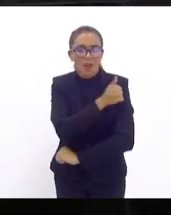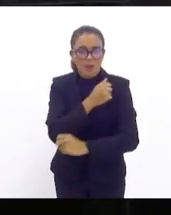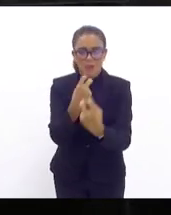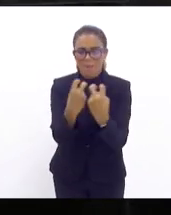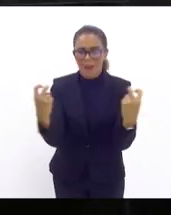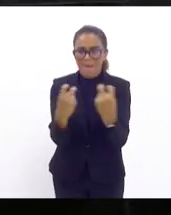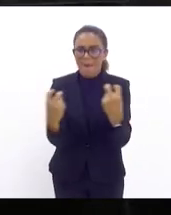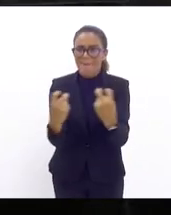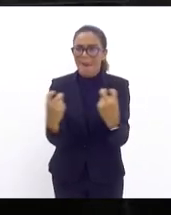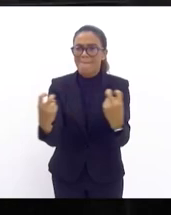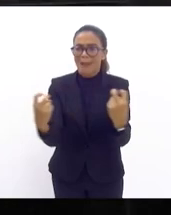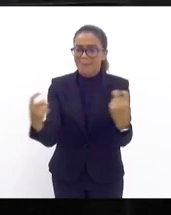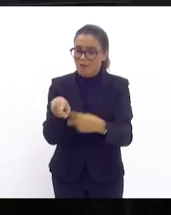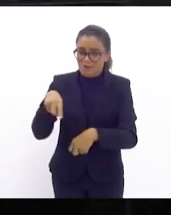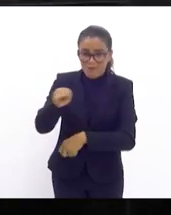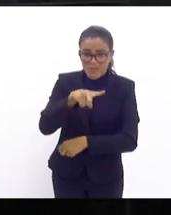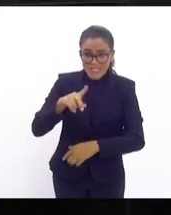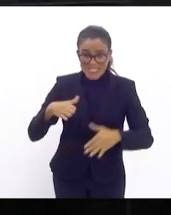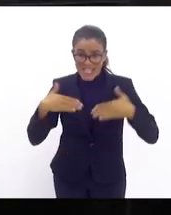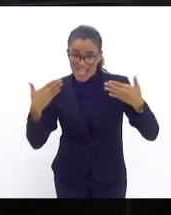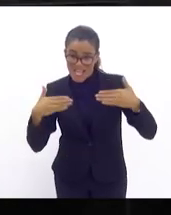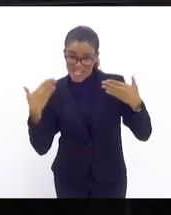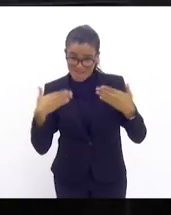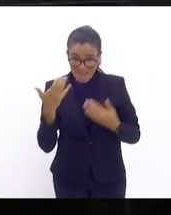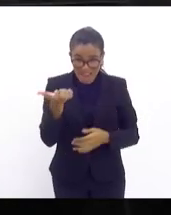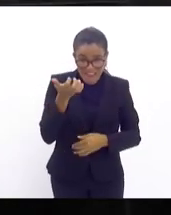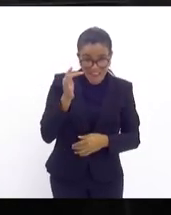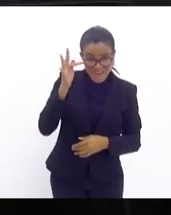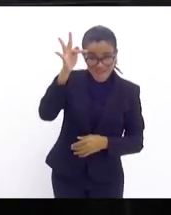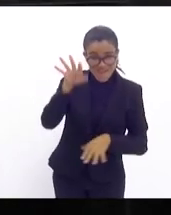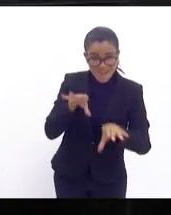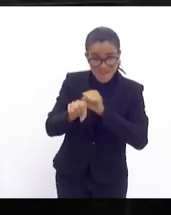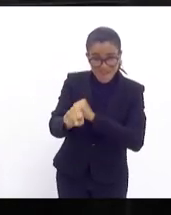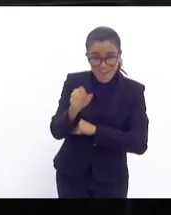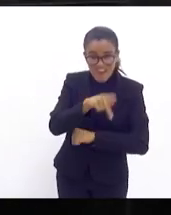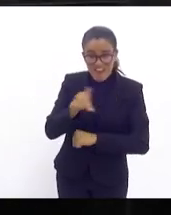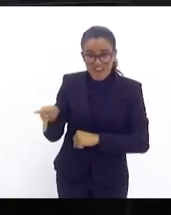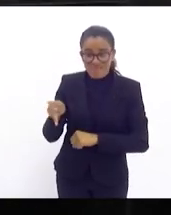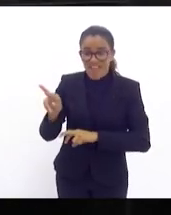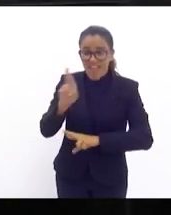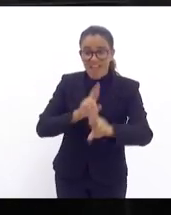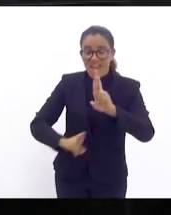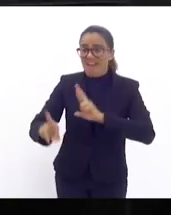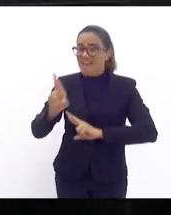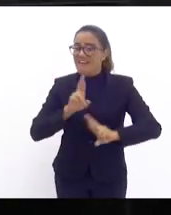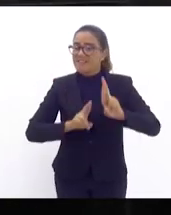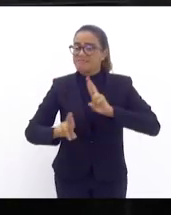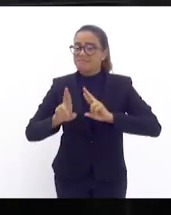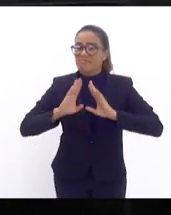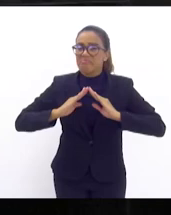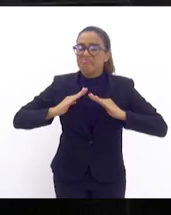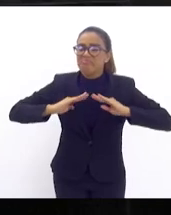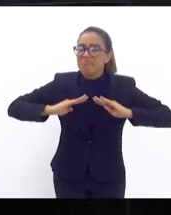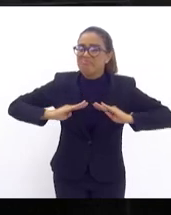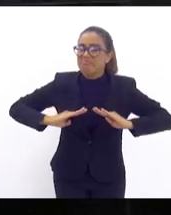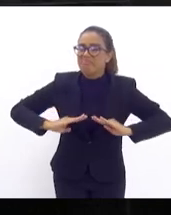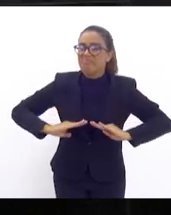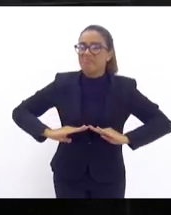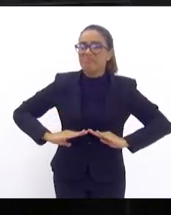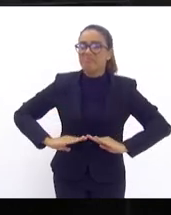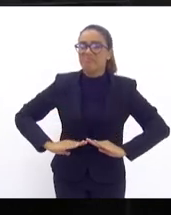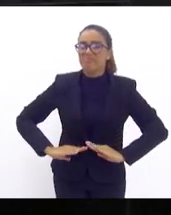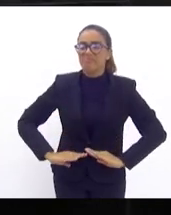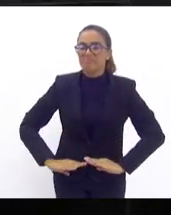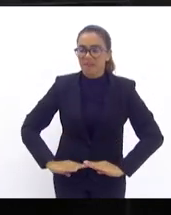E aí, vocês estão animados para ser professor? Por incrível que pareça, o desânimo é enorme.